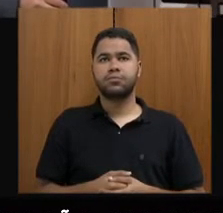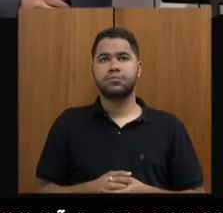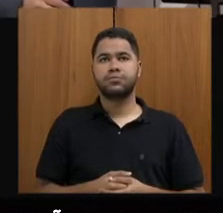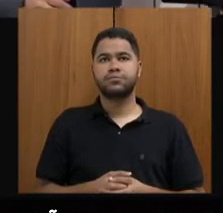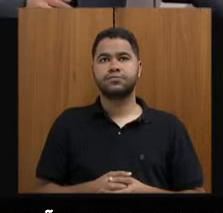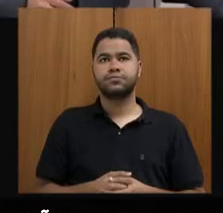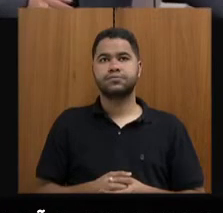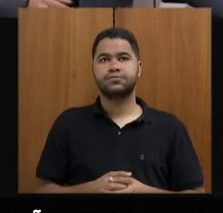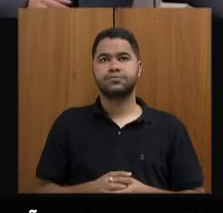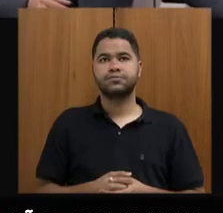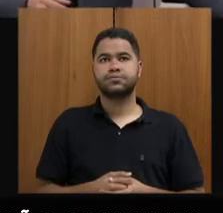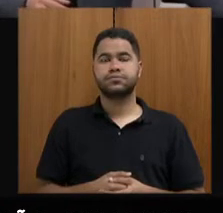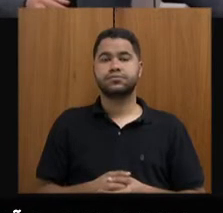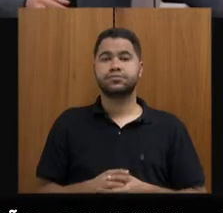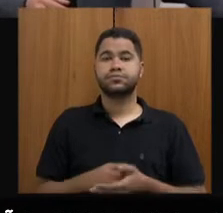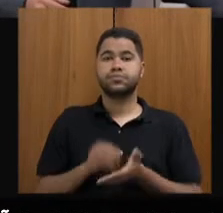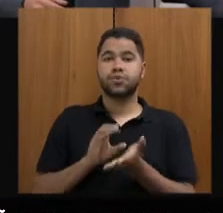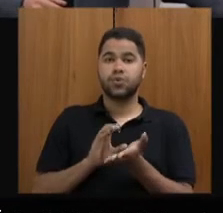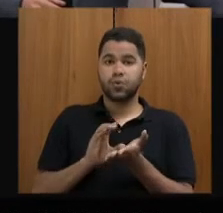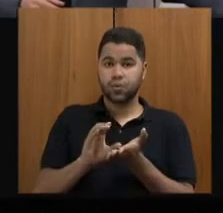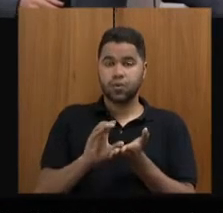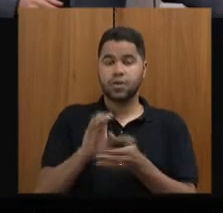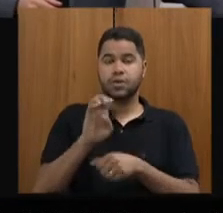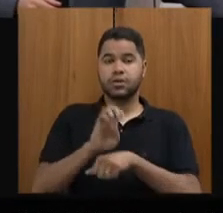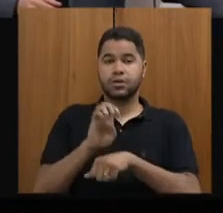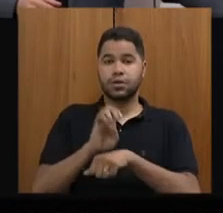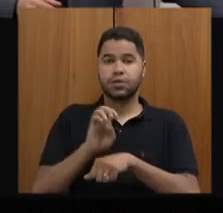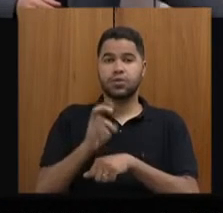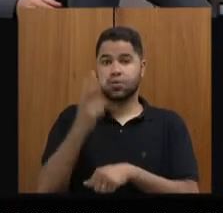O Fundo Estadual de Cultura, de janeiro a maio,